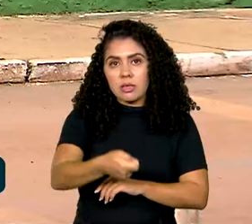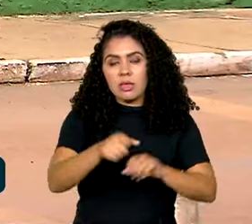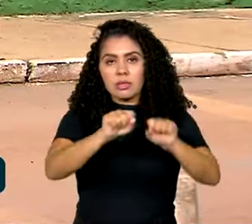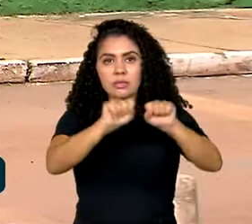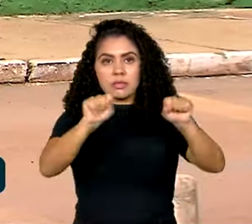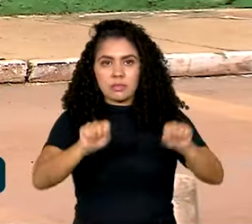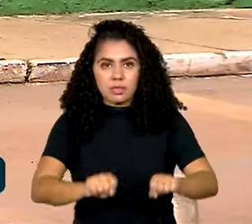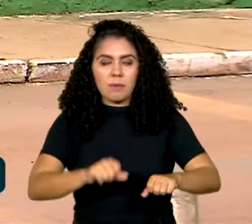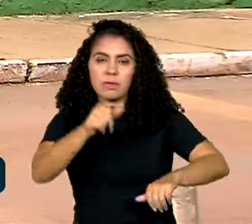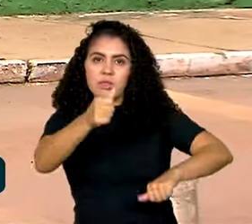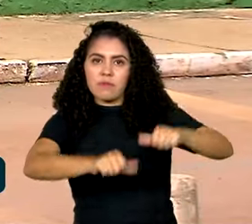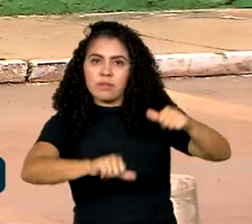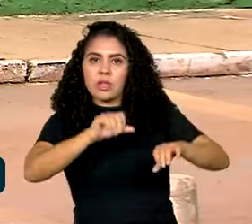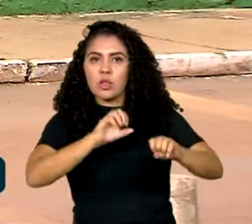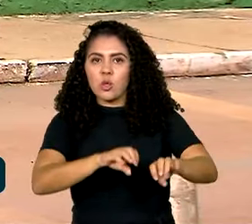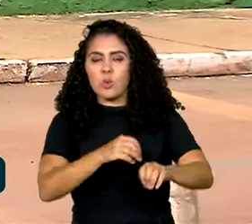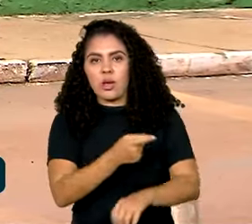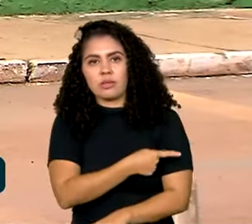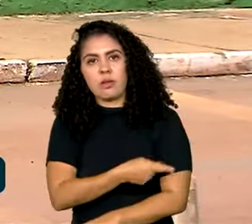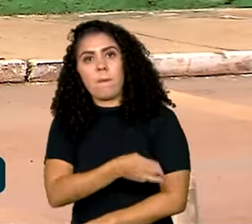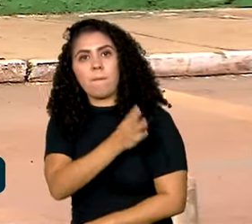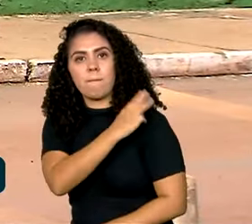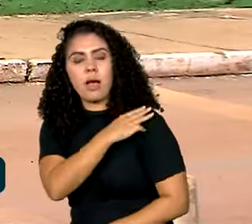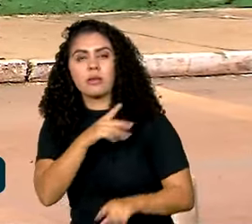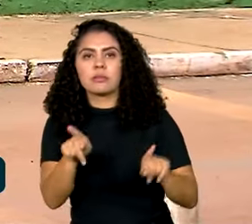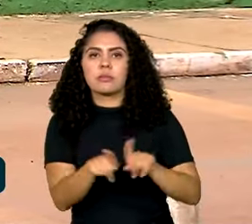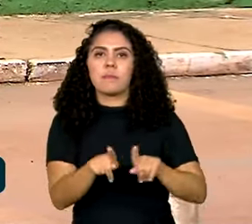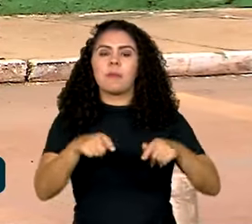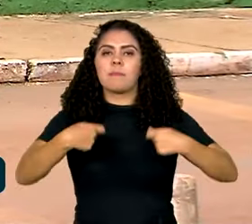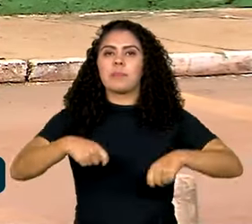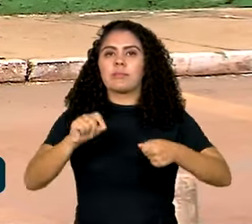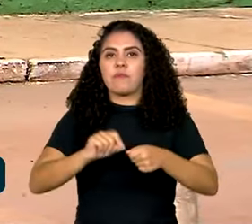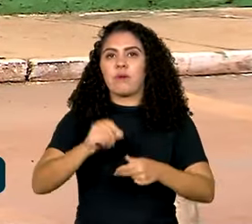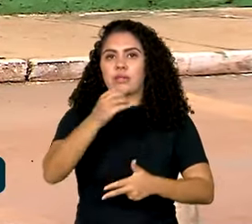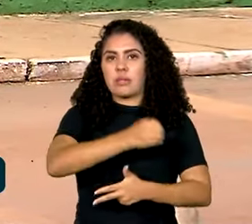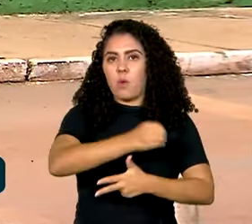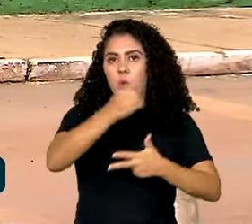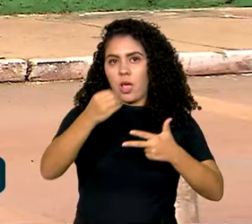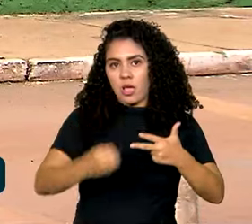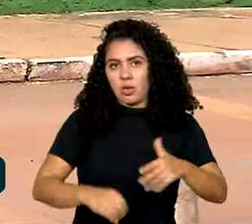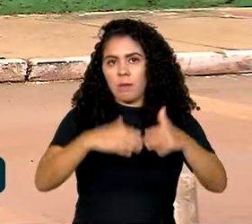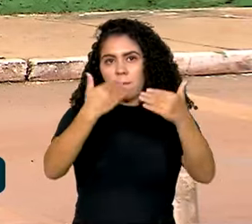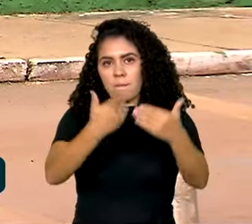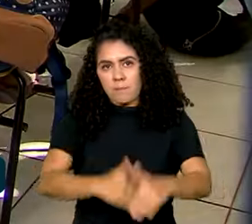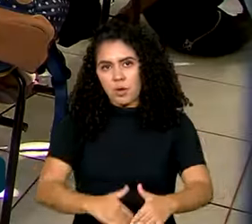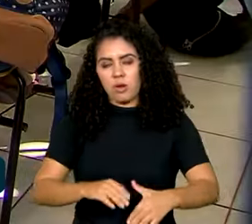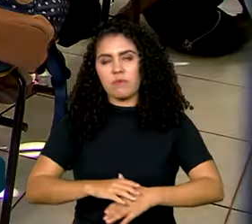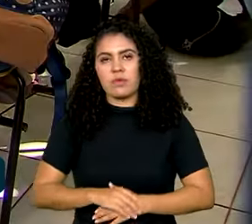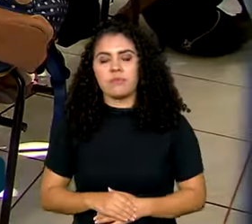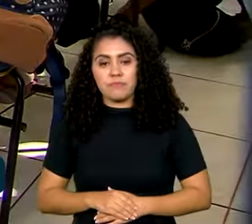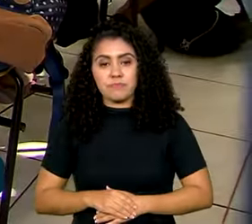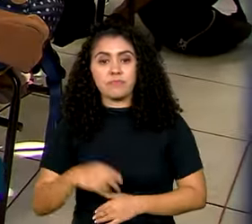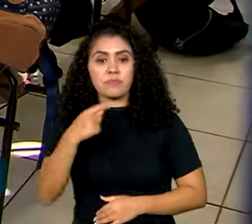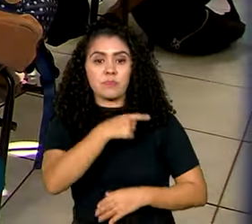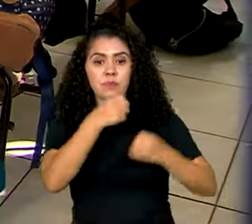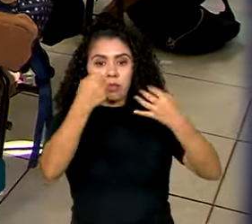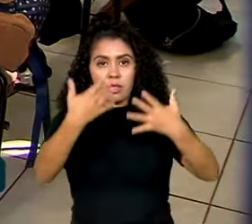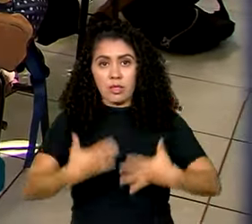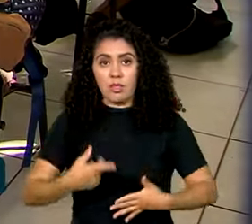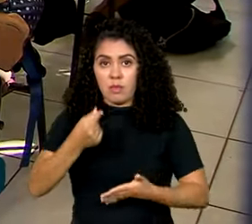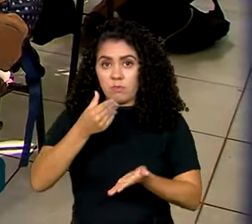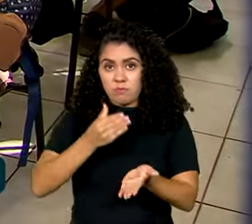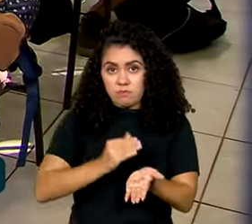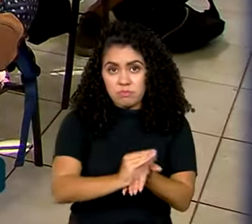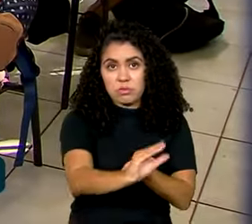Educação Básica e fazer o Enem, o Exame Nacional do Ensino Médio, no último ano letivo. Os repasses serão feitos